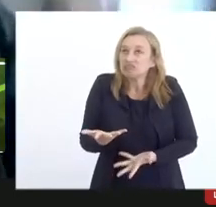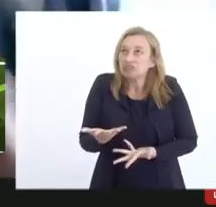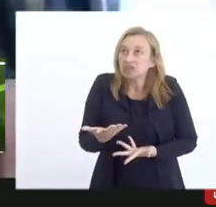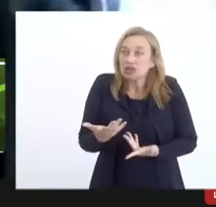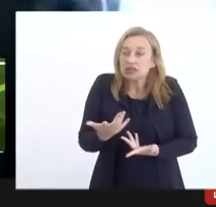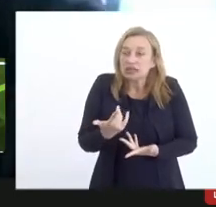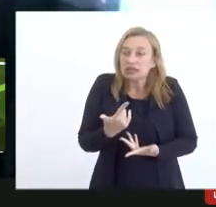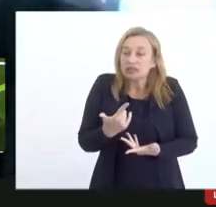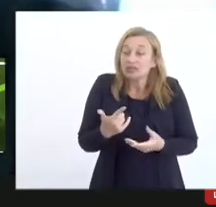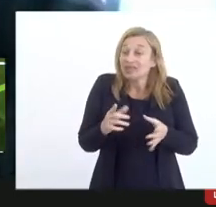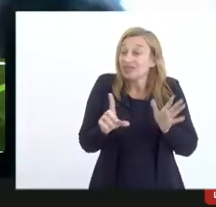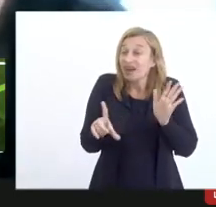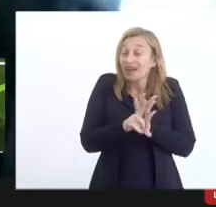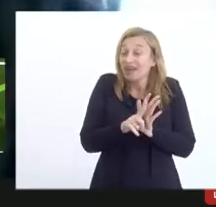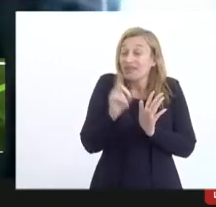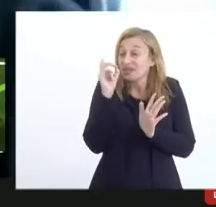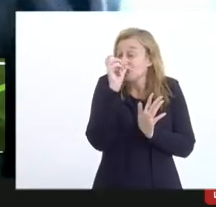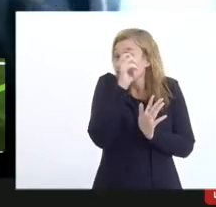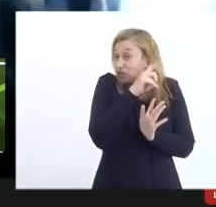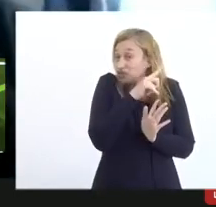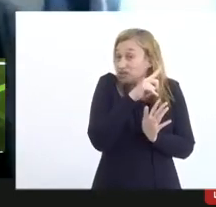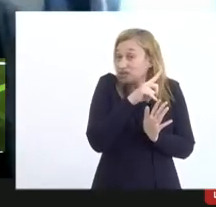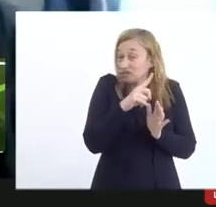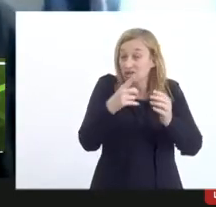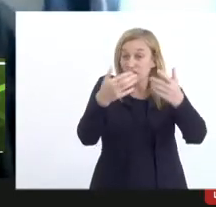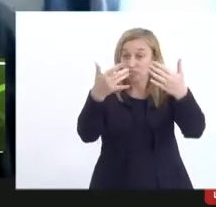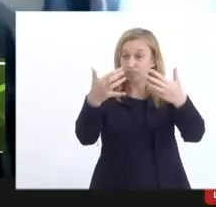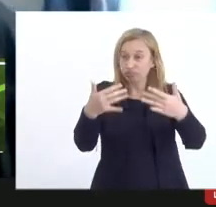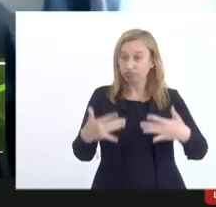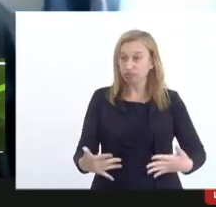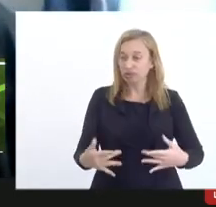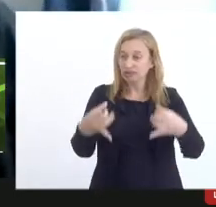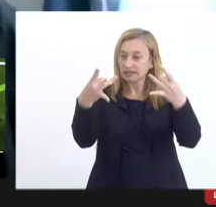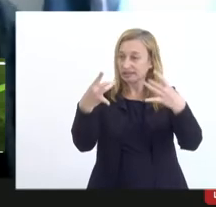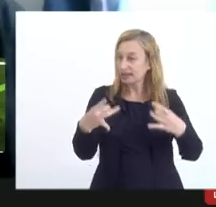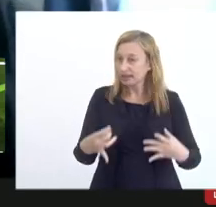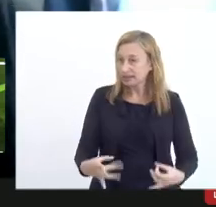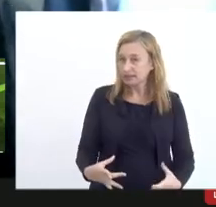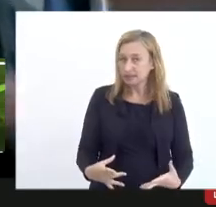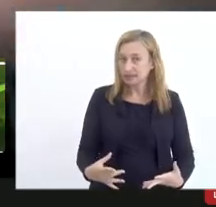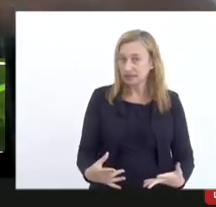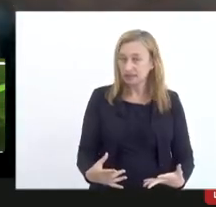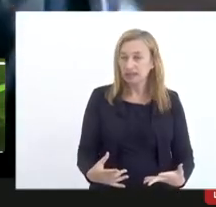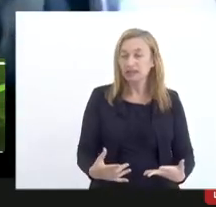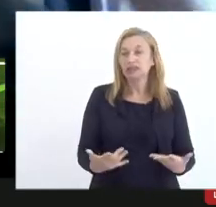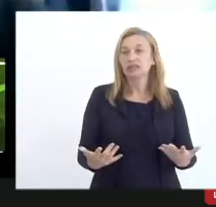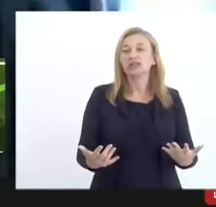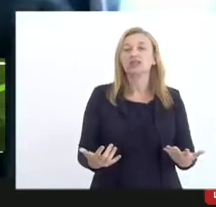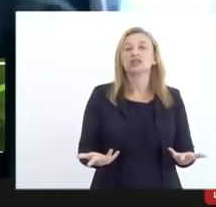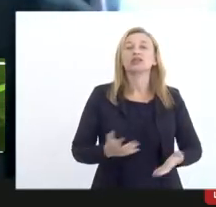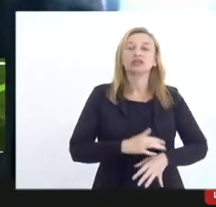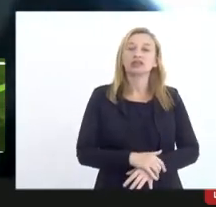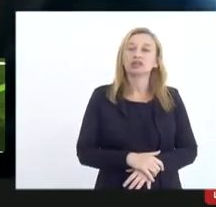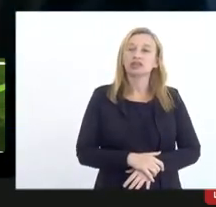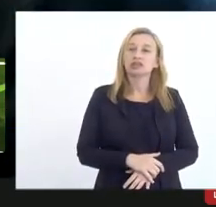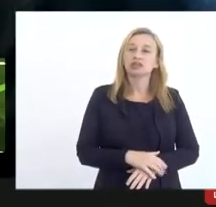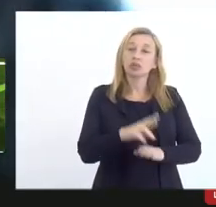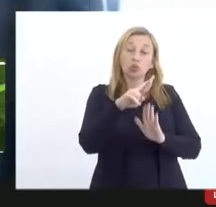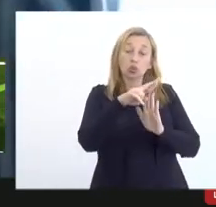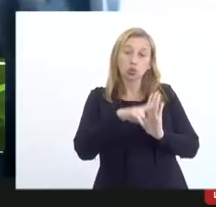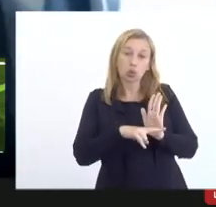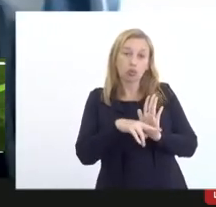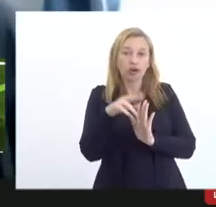a lei fica impossível porque ela desce uma quantidade de detalhes que a inviabilizam como norma